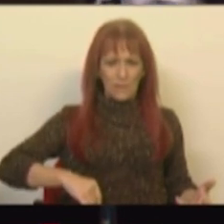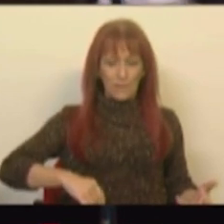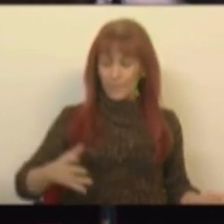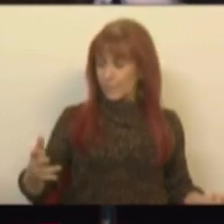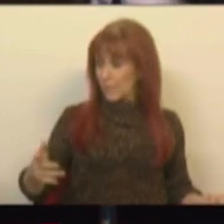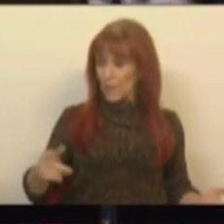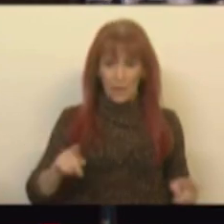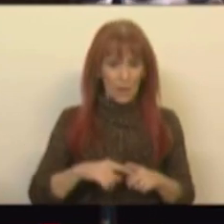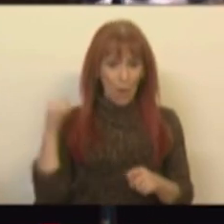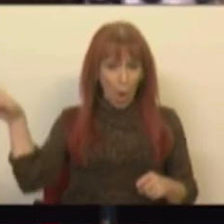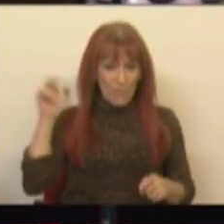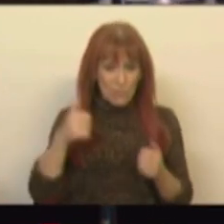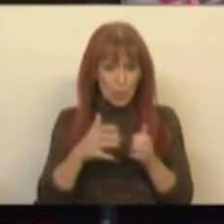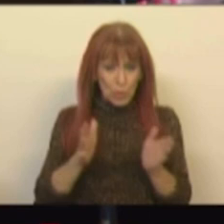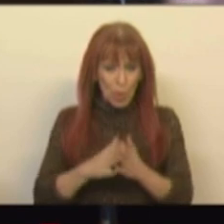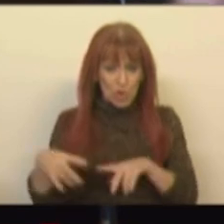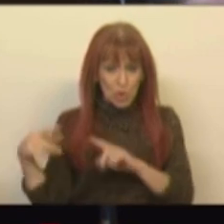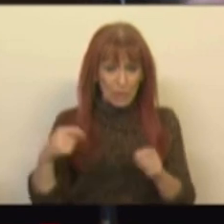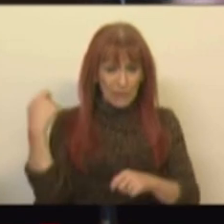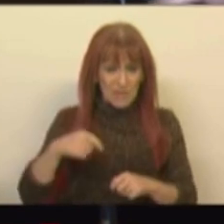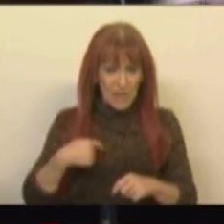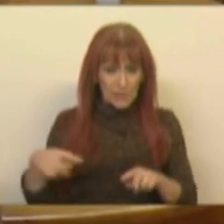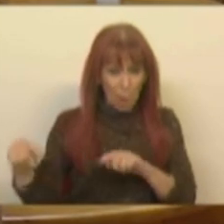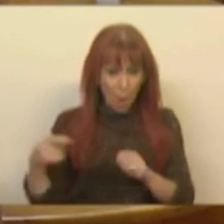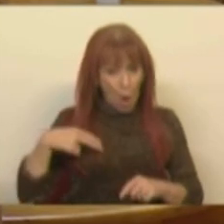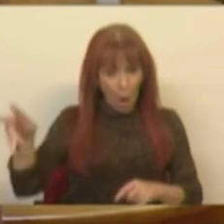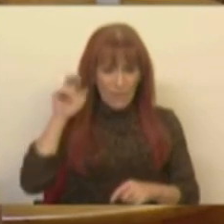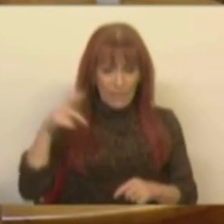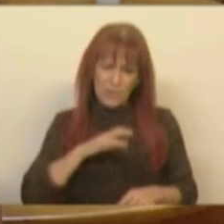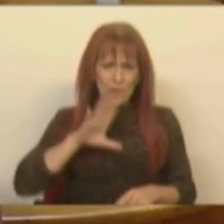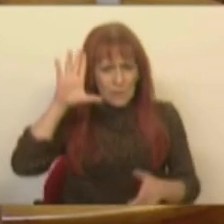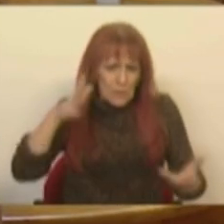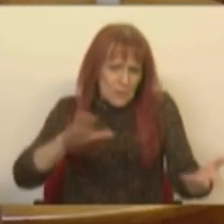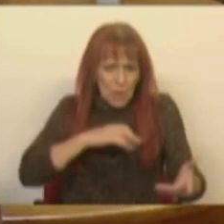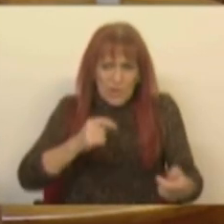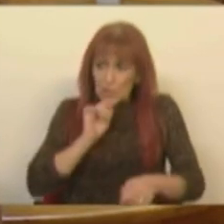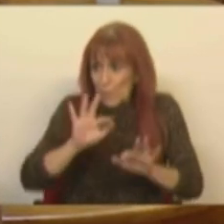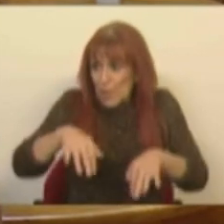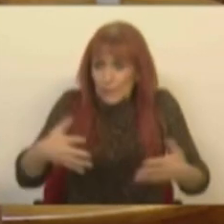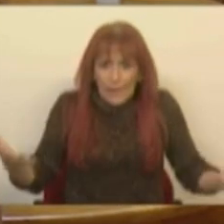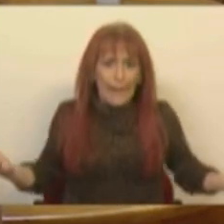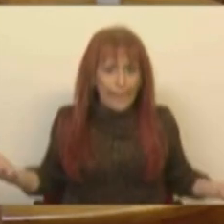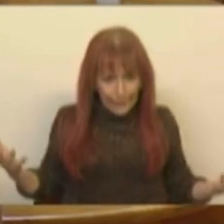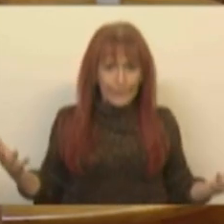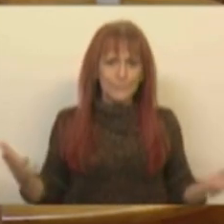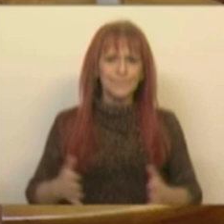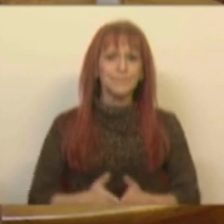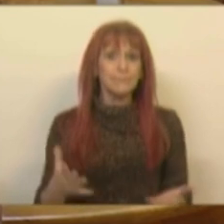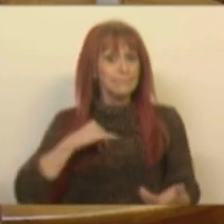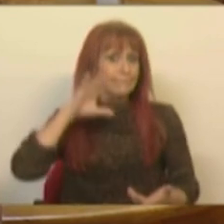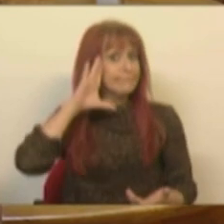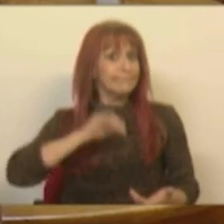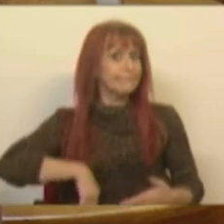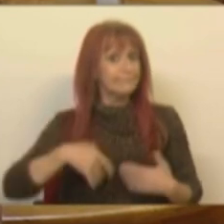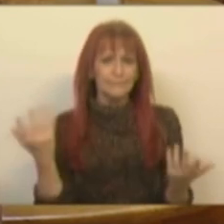Ouvimos todos, ouvimos todos no debate presidencial. Peço silêncio. Eu não sei, Sr. Presidente, se eu puder terminar. Peço silêncio.